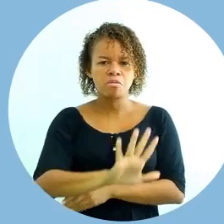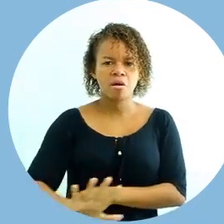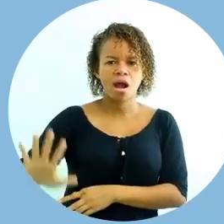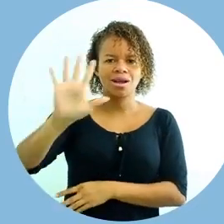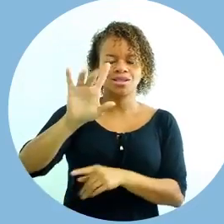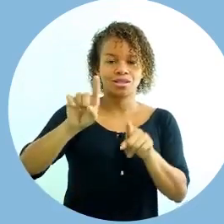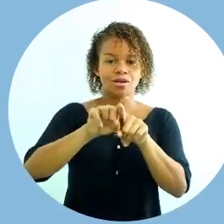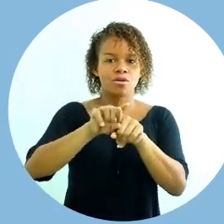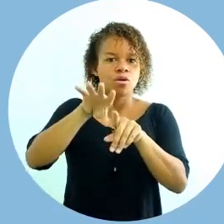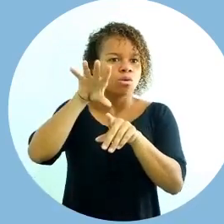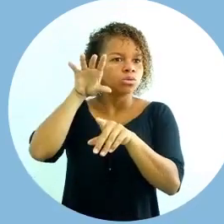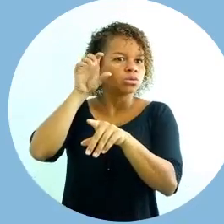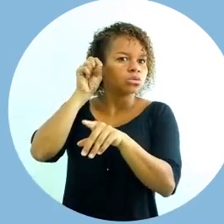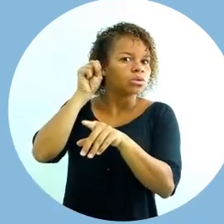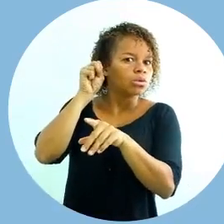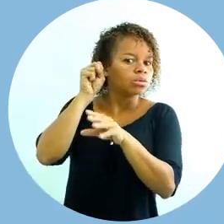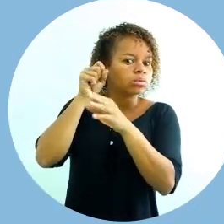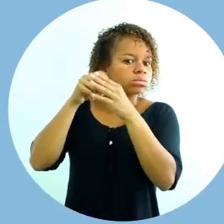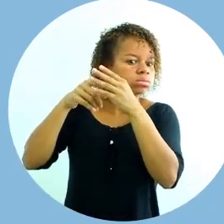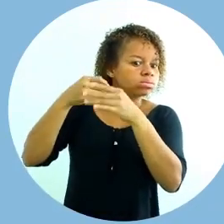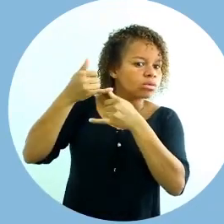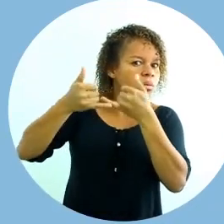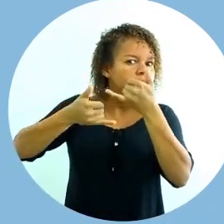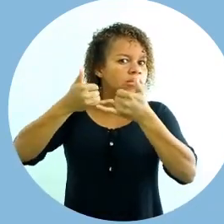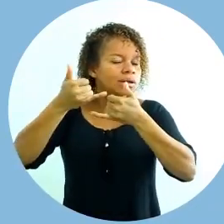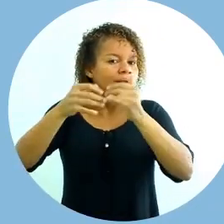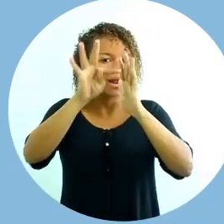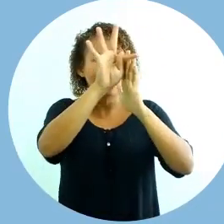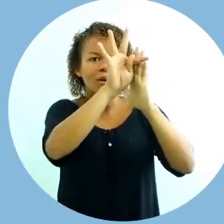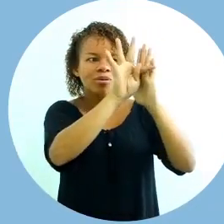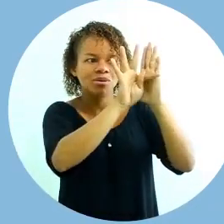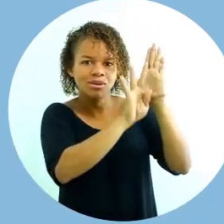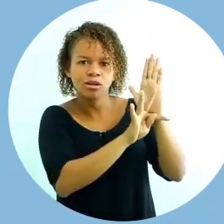com animação, com texto e com outros elementos também.